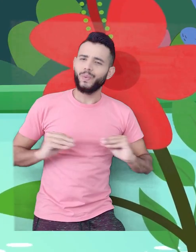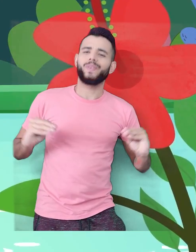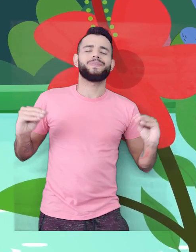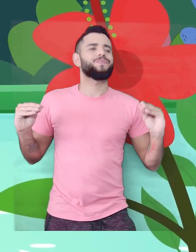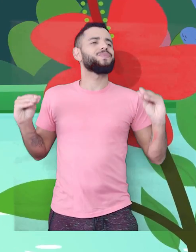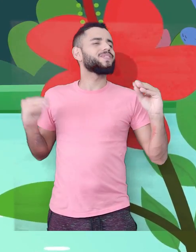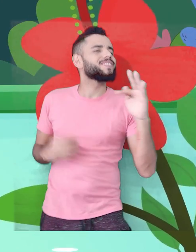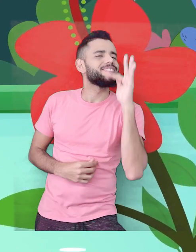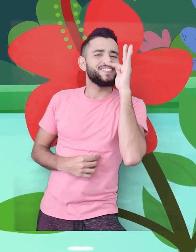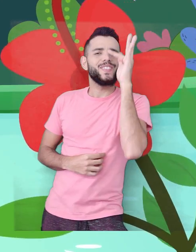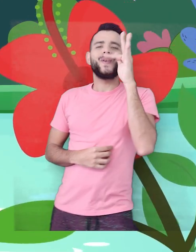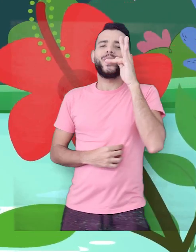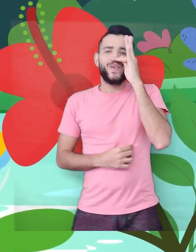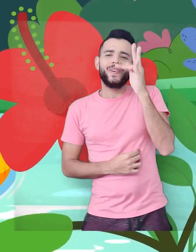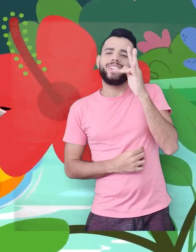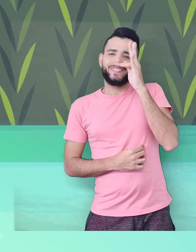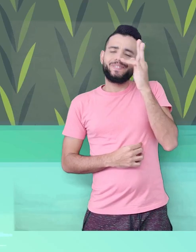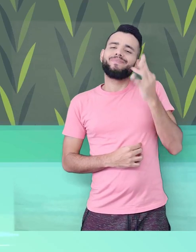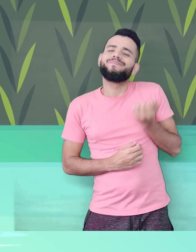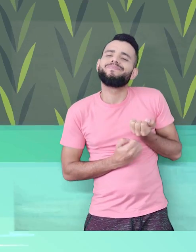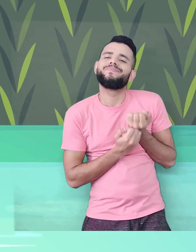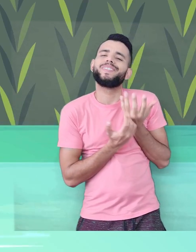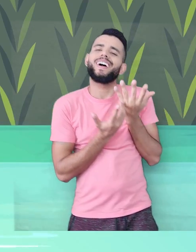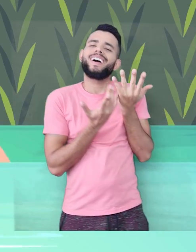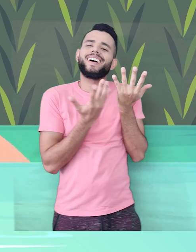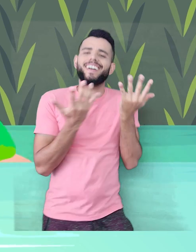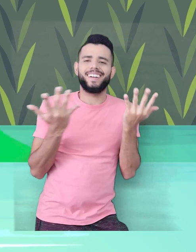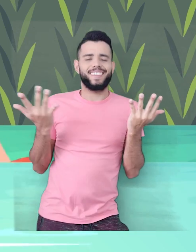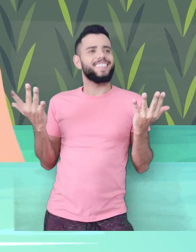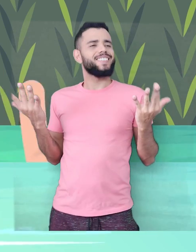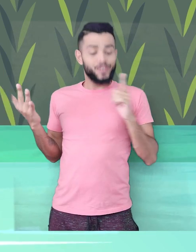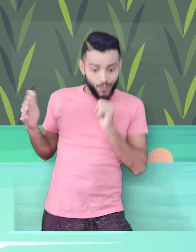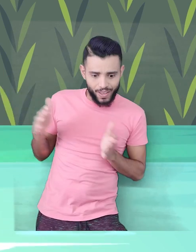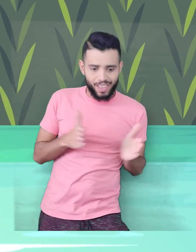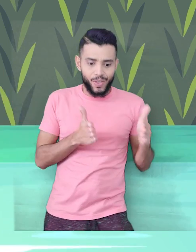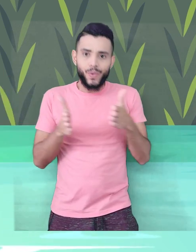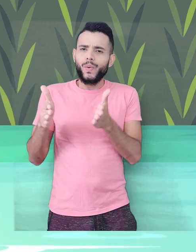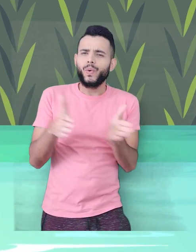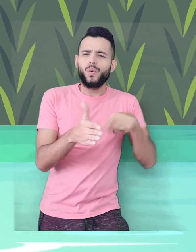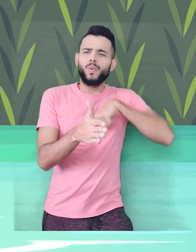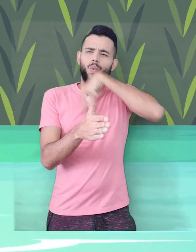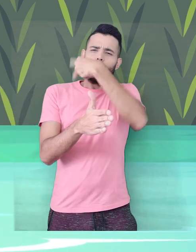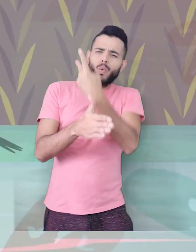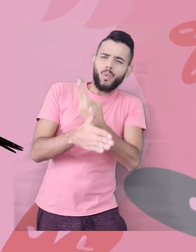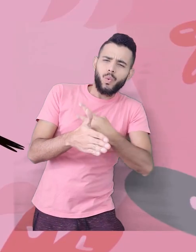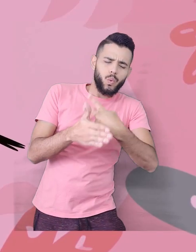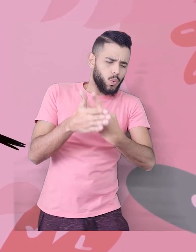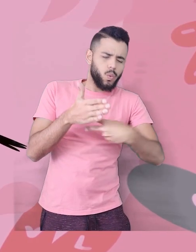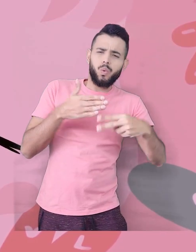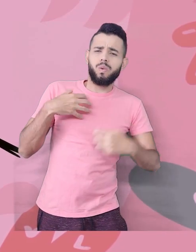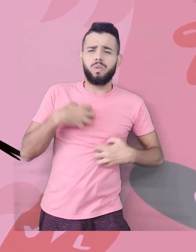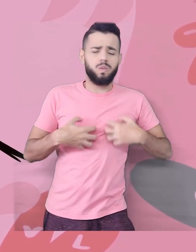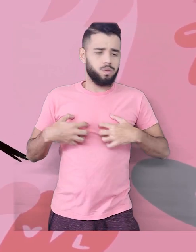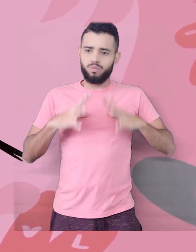eu chego lá Mergulho no rio Sumiu meu vazio Com minha